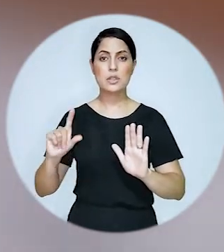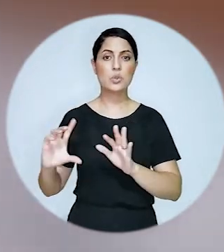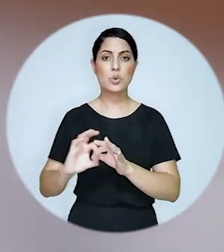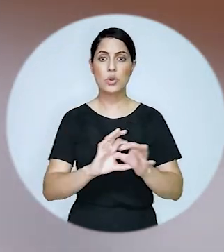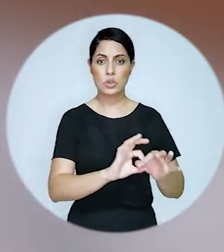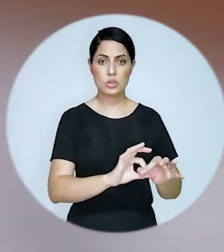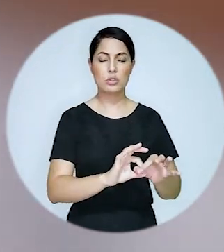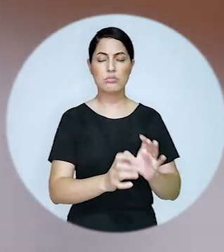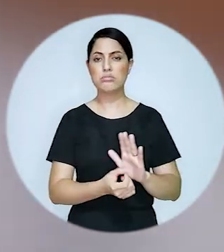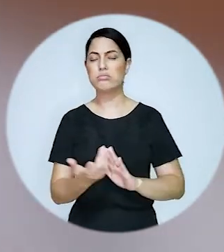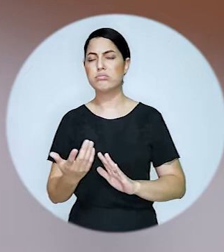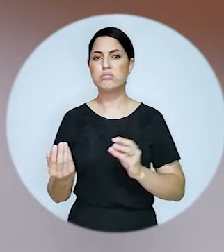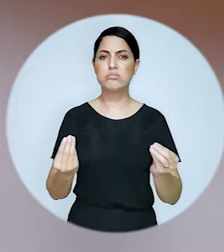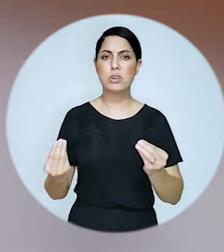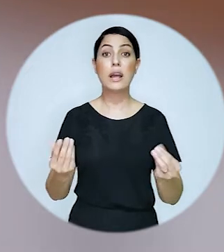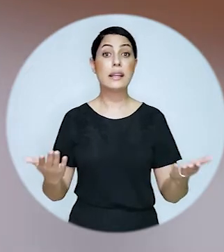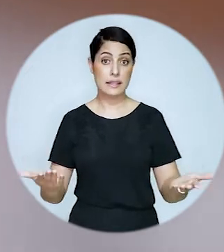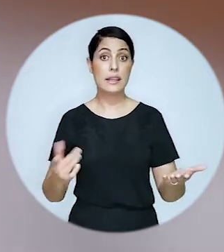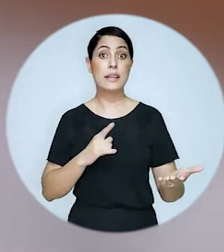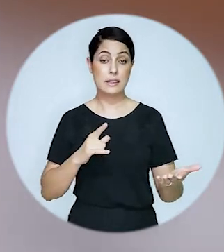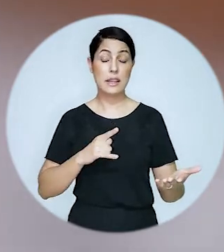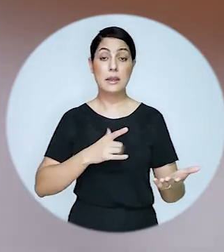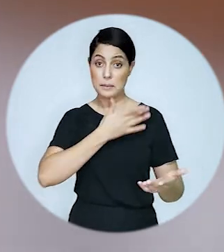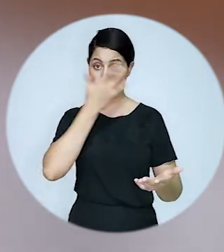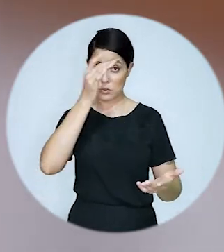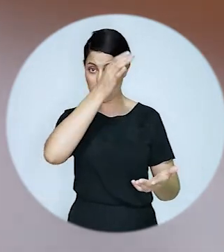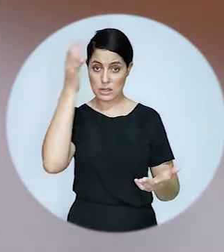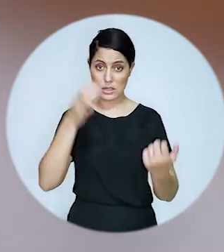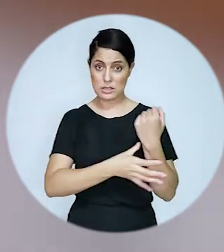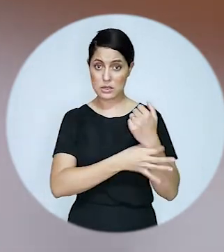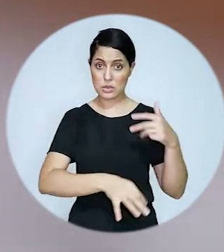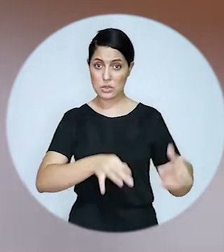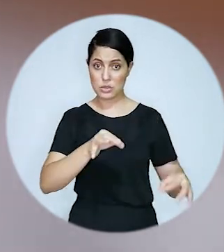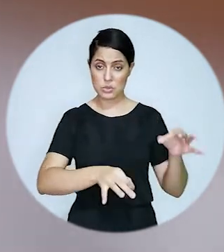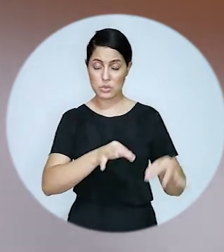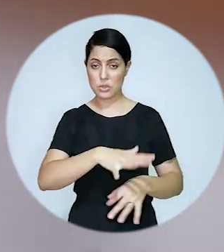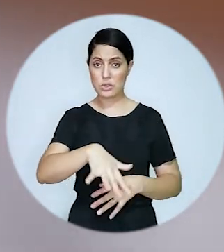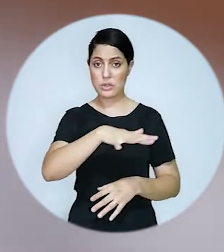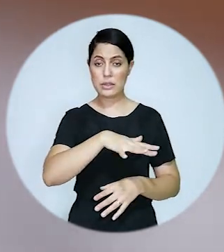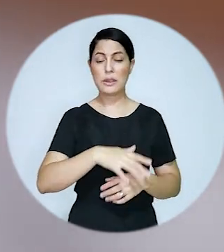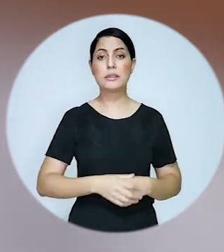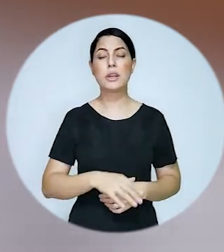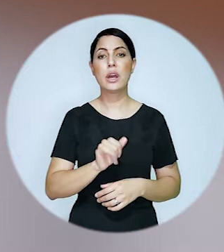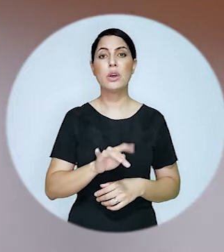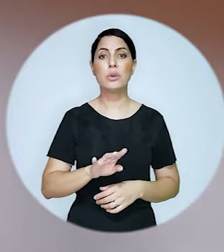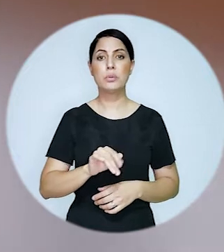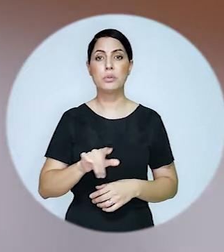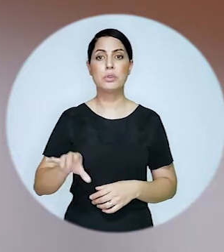PAN. Então, é um grande acerto quem prioriza a segurança jurídica do cliente, ao ver a autopromoção.